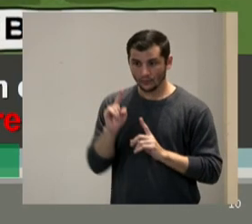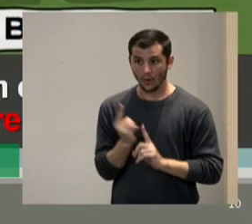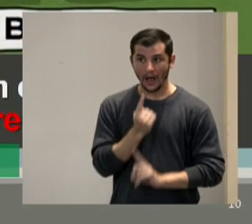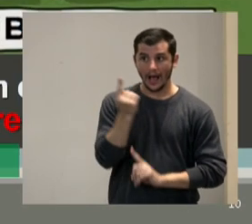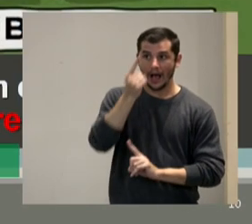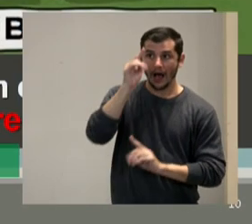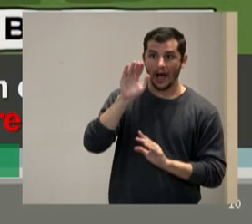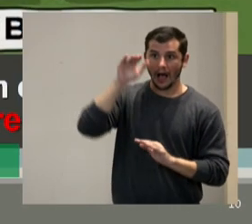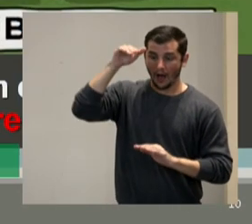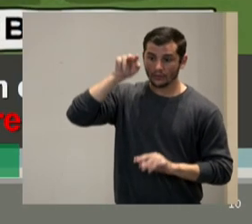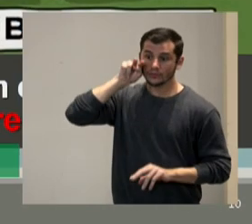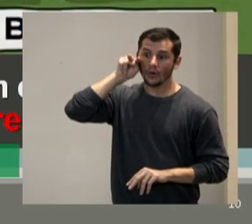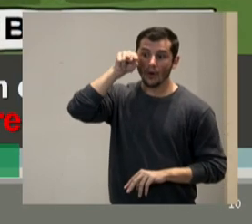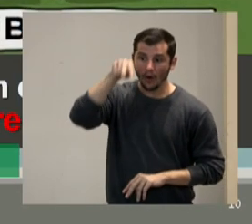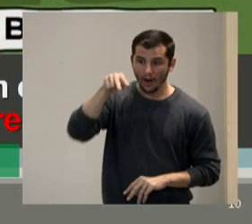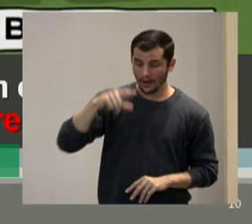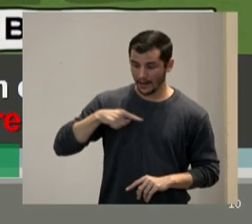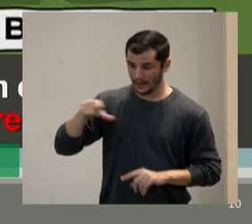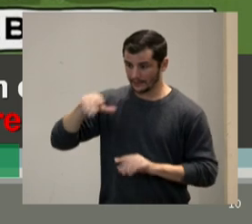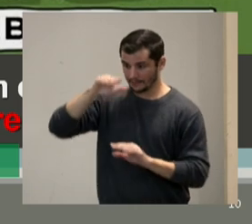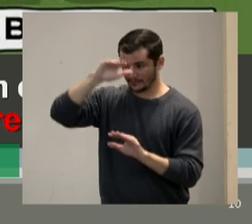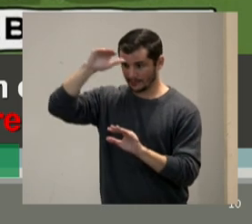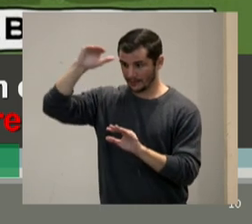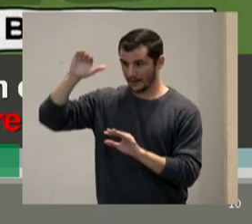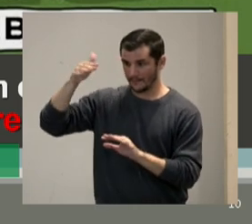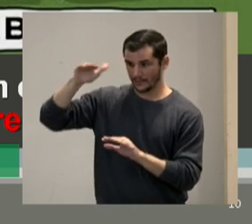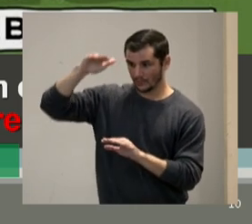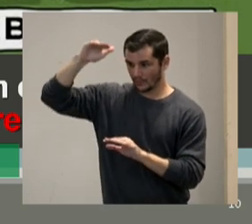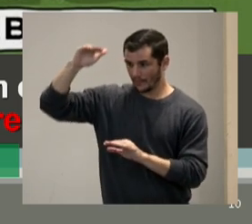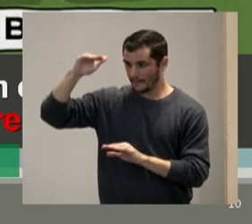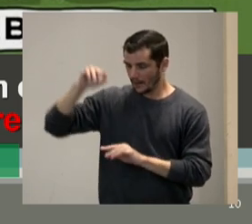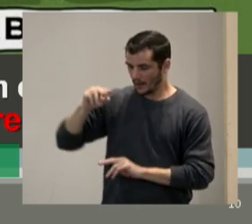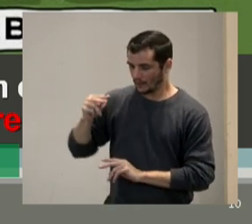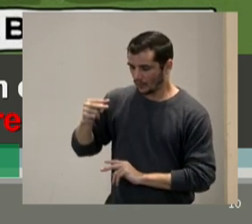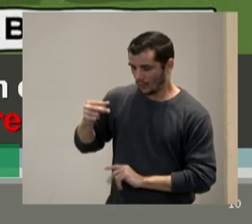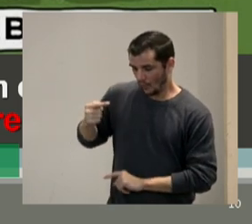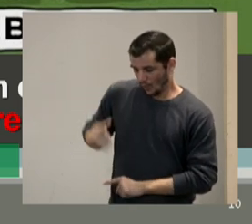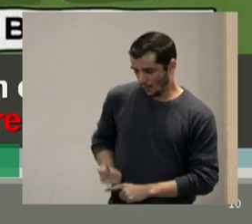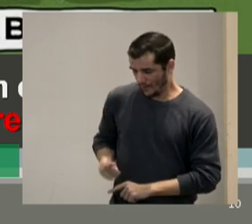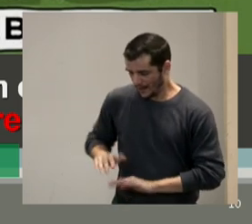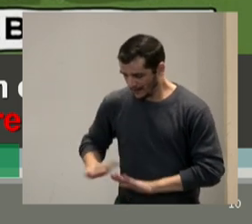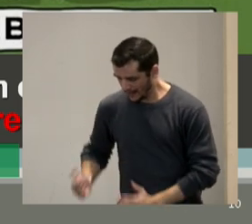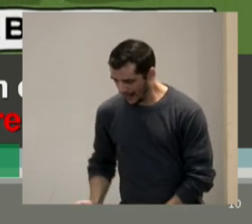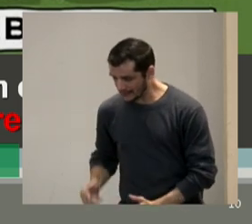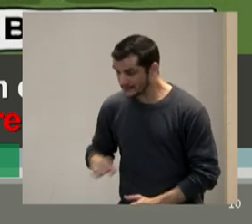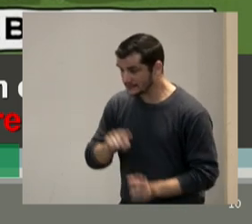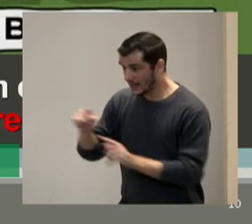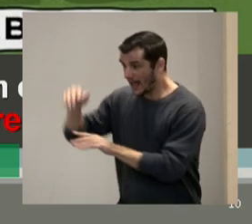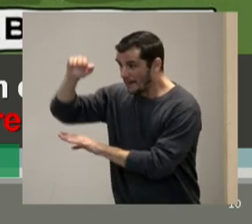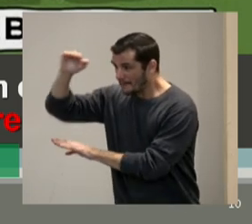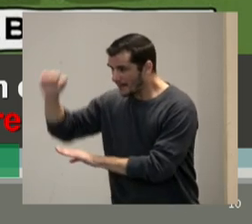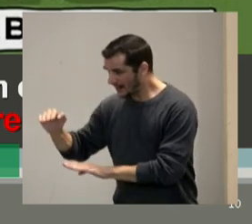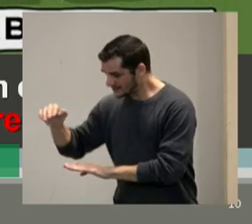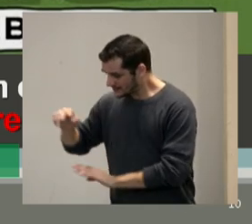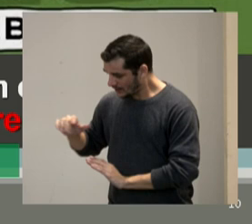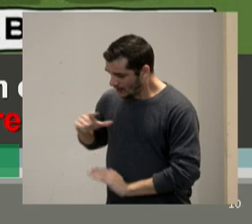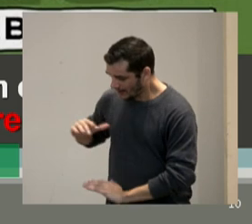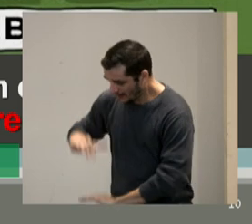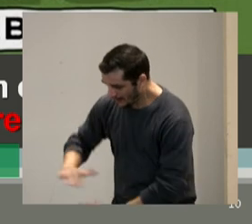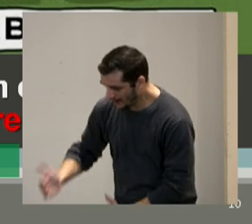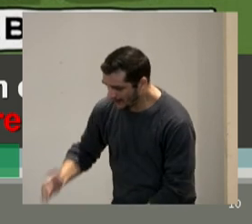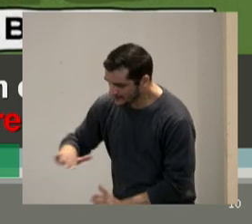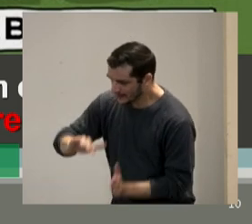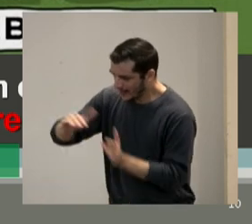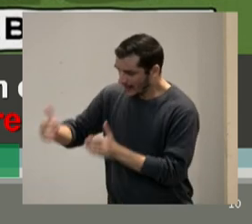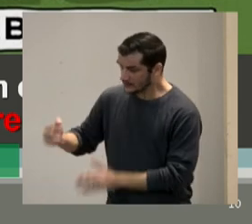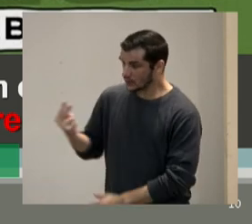caixa quem tem estatura média tem uma e quem tem estatura pequena tem duas e com isso consegue ver o jogo né que tem um muro tampando e a terceira não